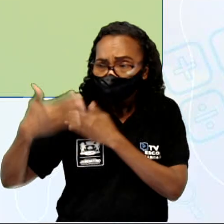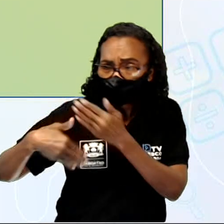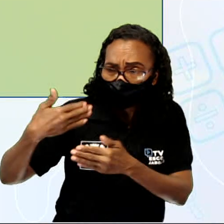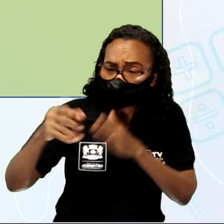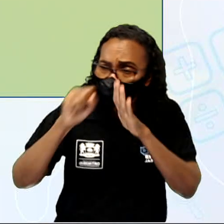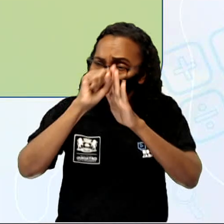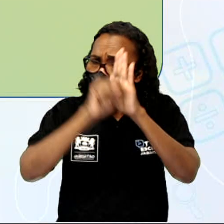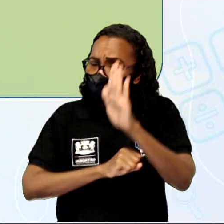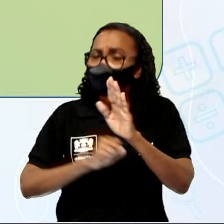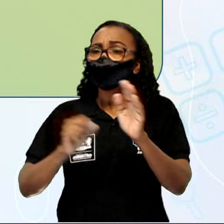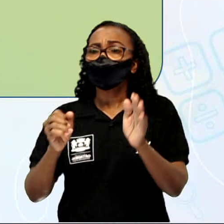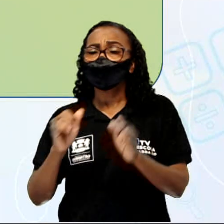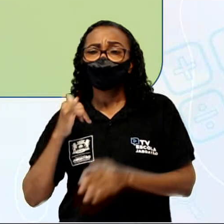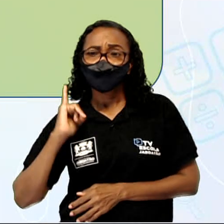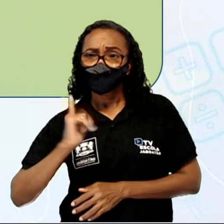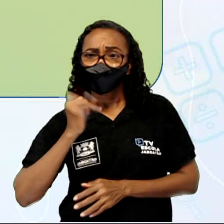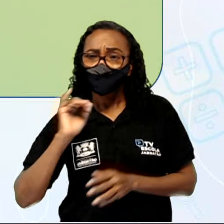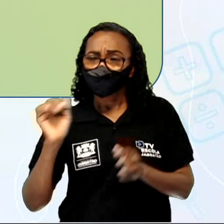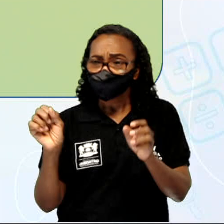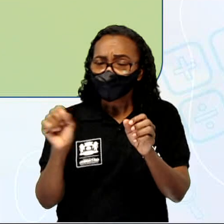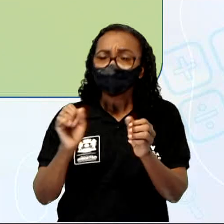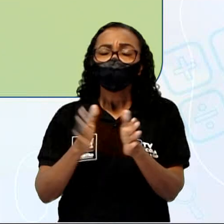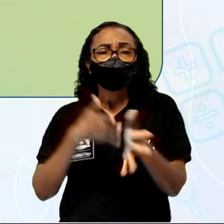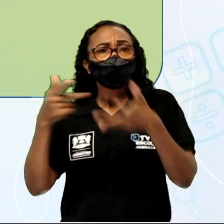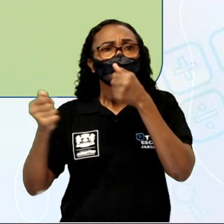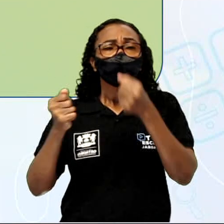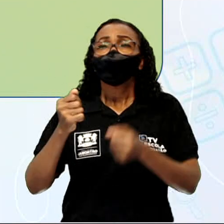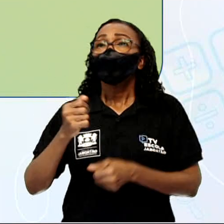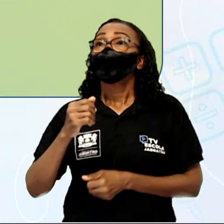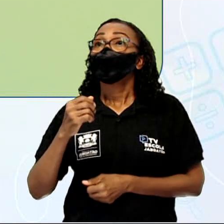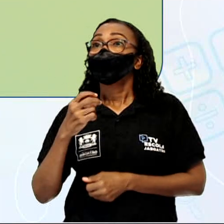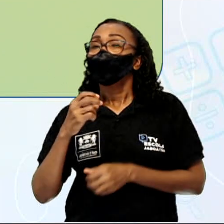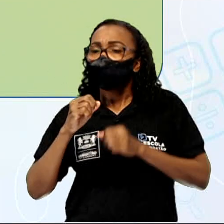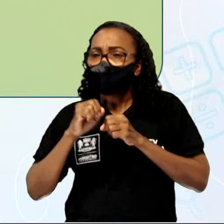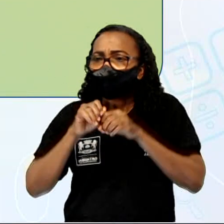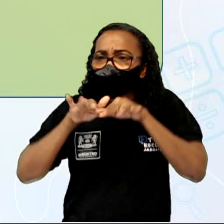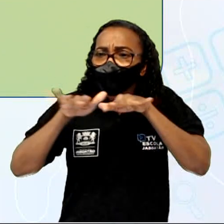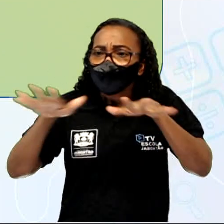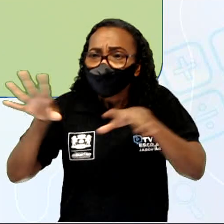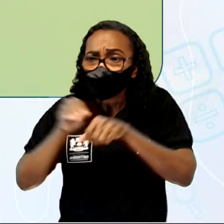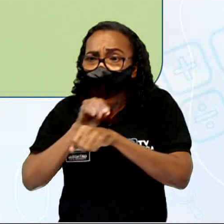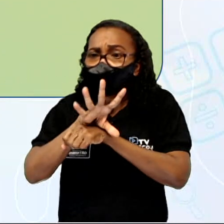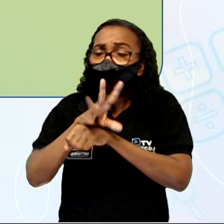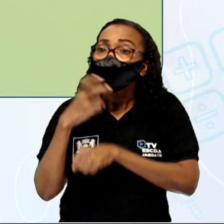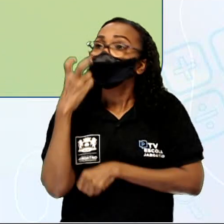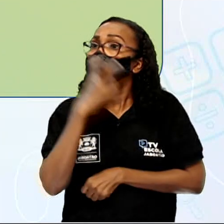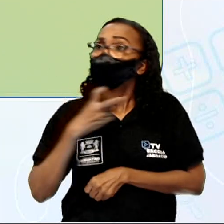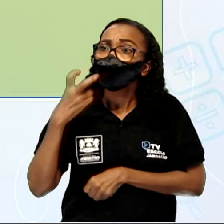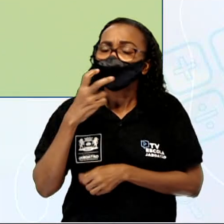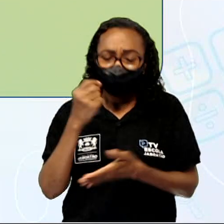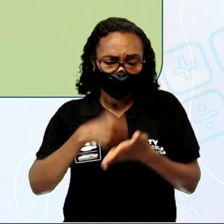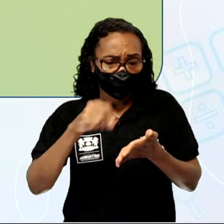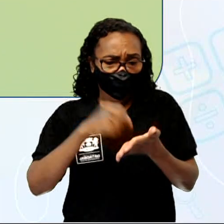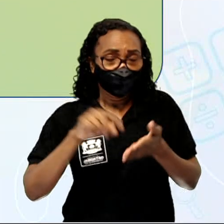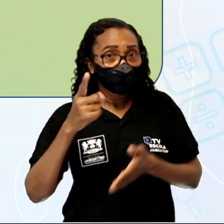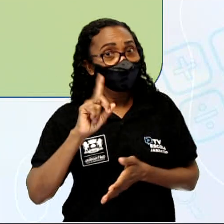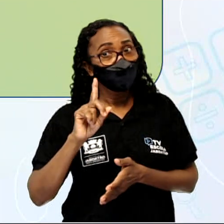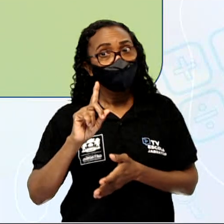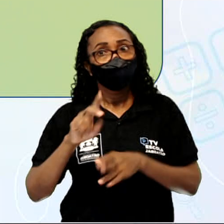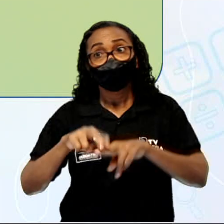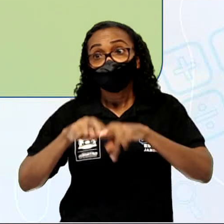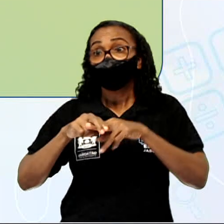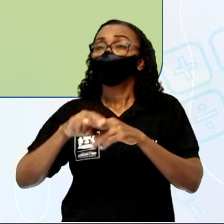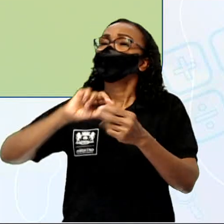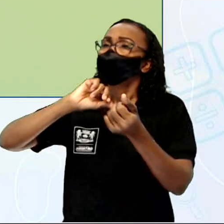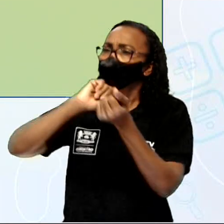maravilhosas foram transmitidas oralmente, ou seja, nem era escrita, tá? E por isso, elas foram sendo adaptadas com mais